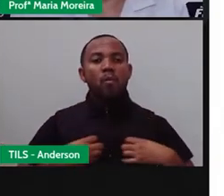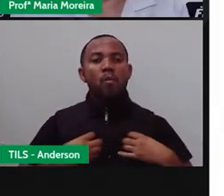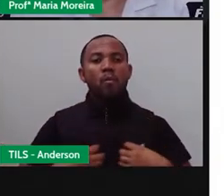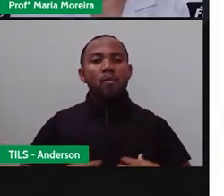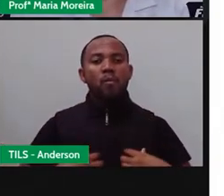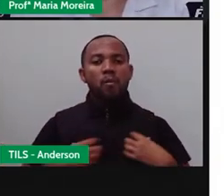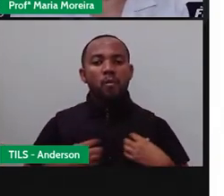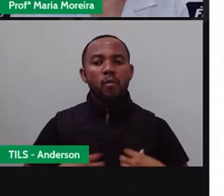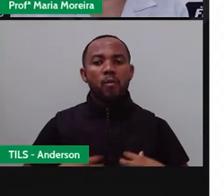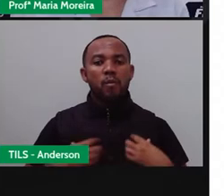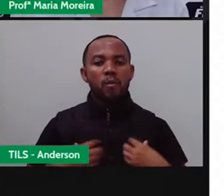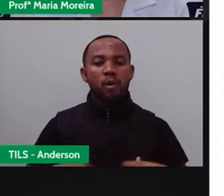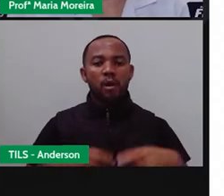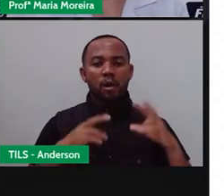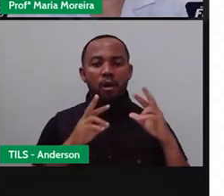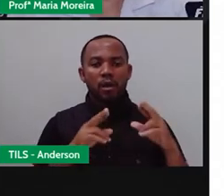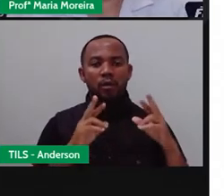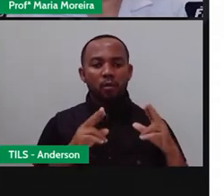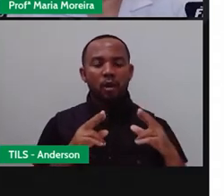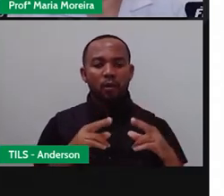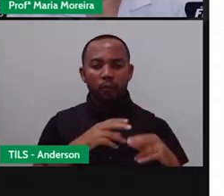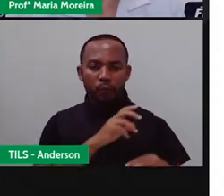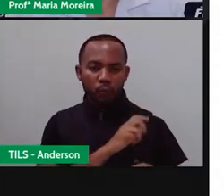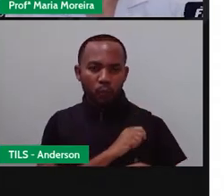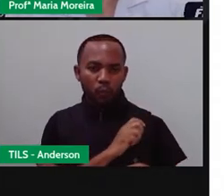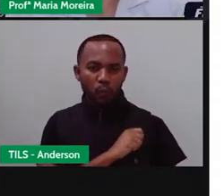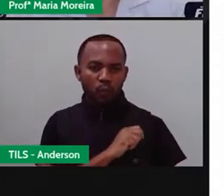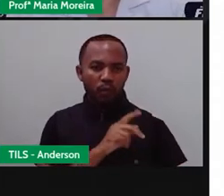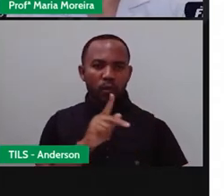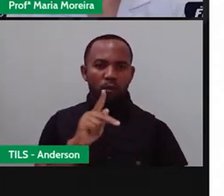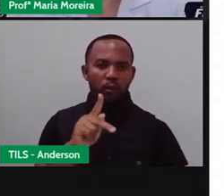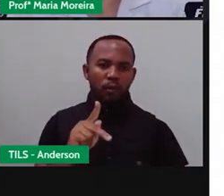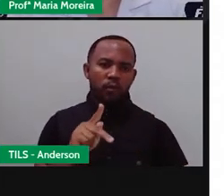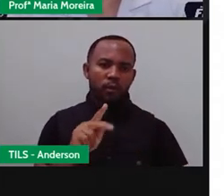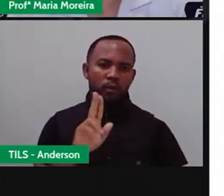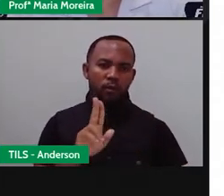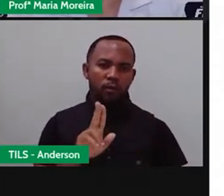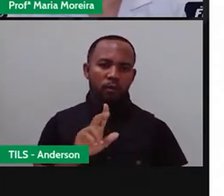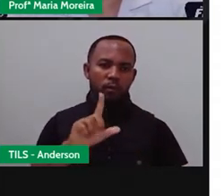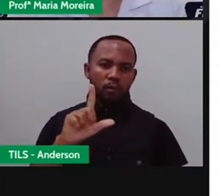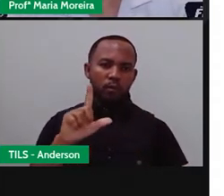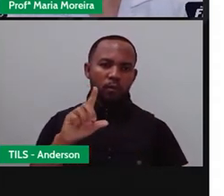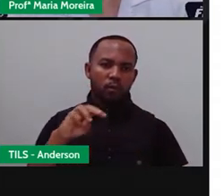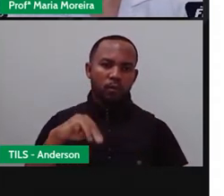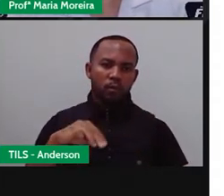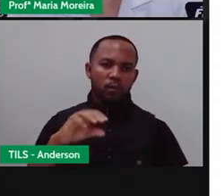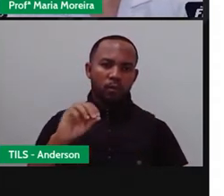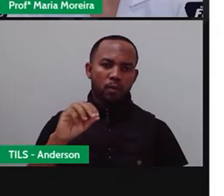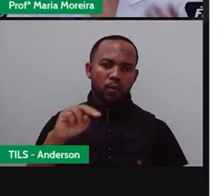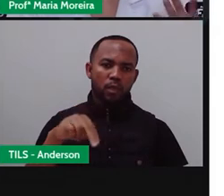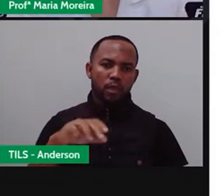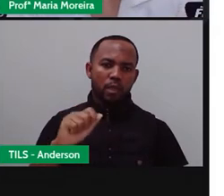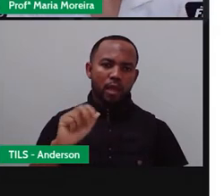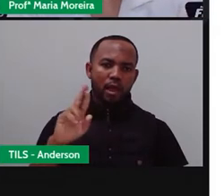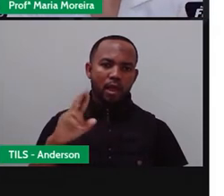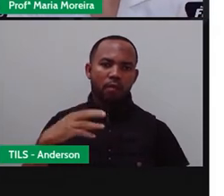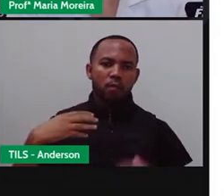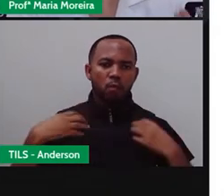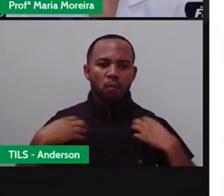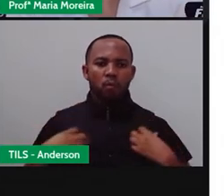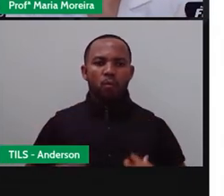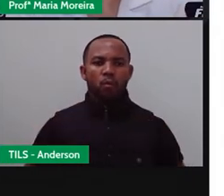Pulmonar, assim como a dos mamíferos. Aí as aves, elas têm o quê? O corpo coberto por penas, tem